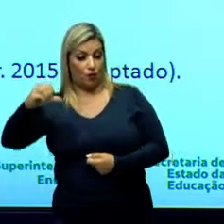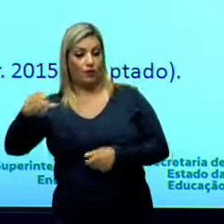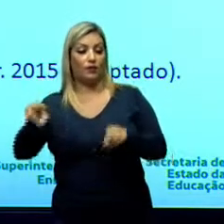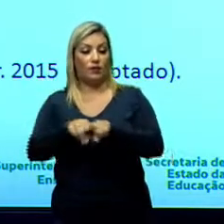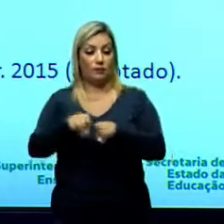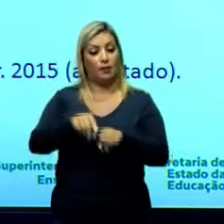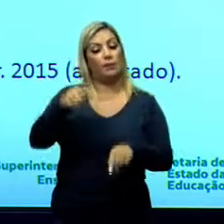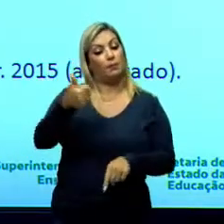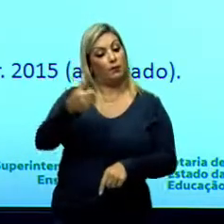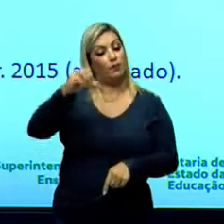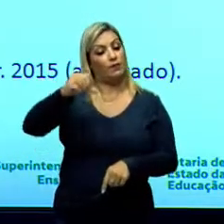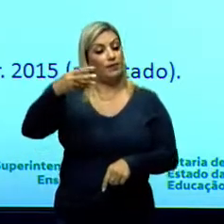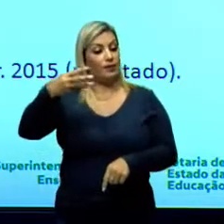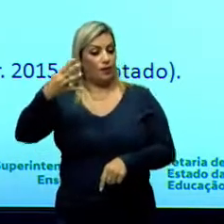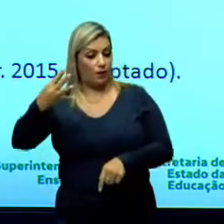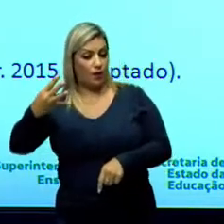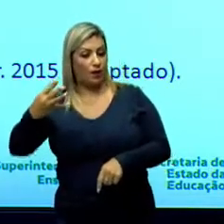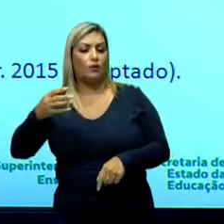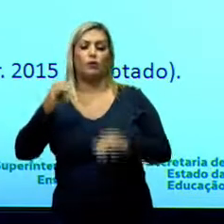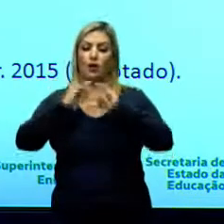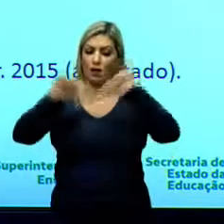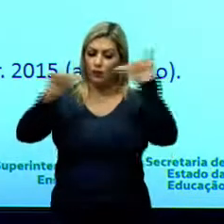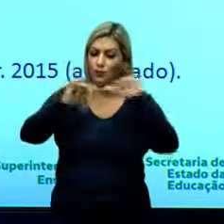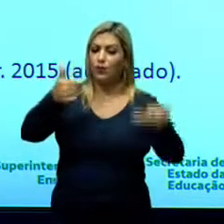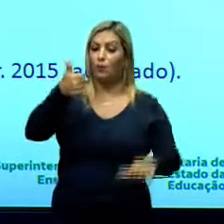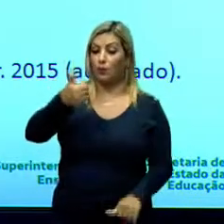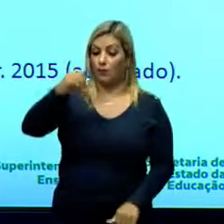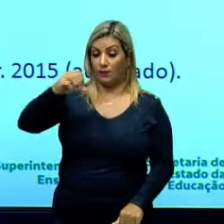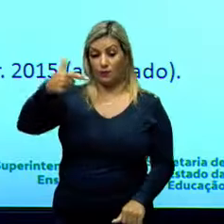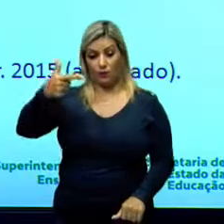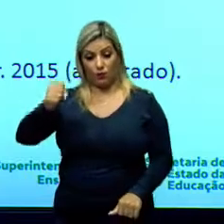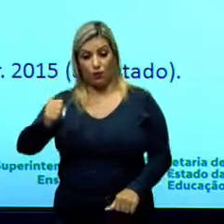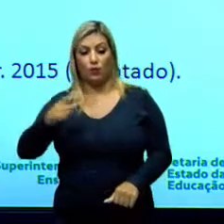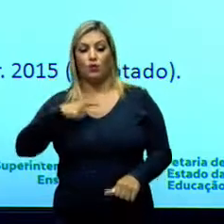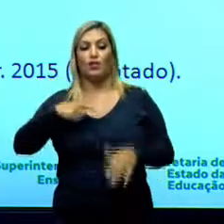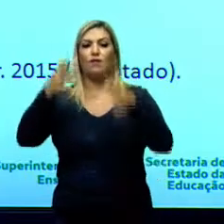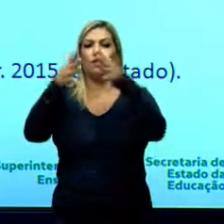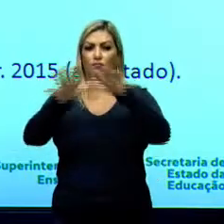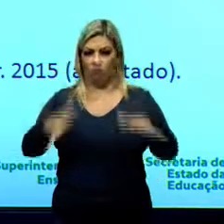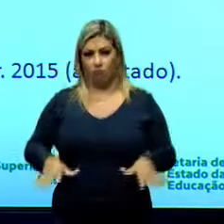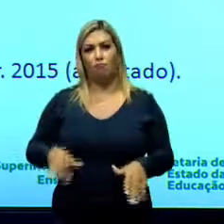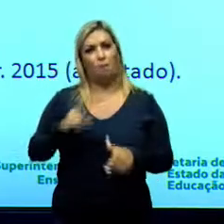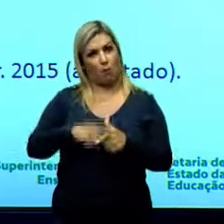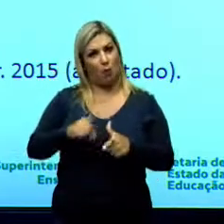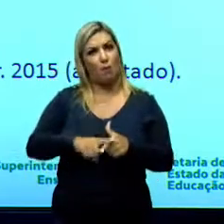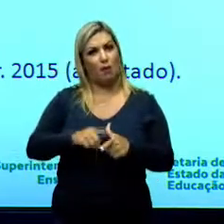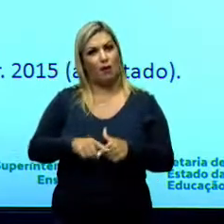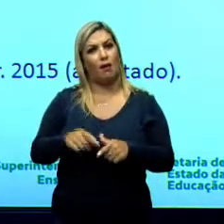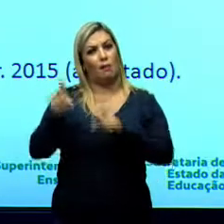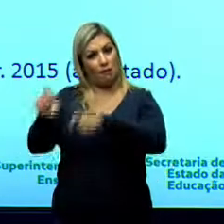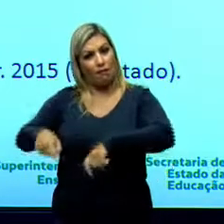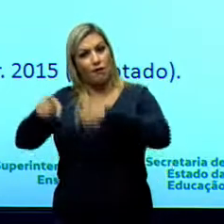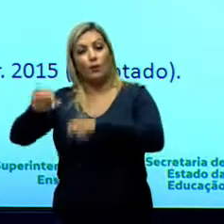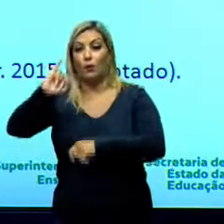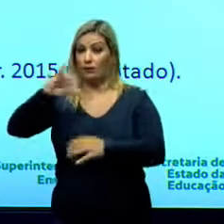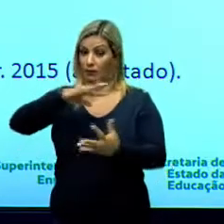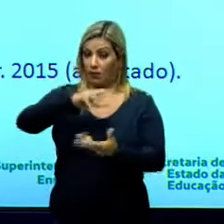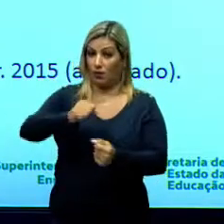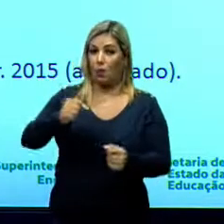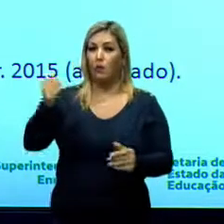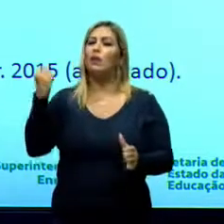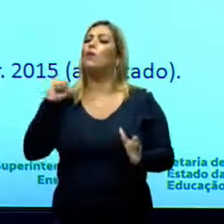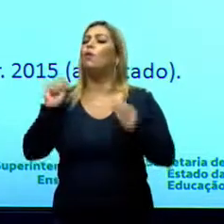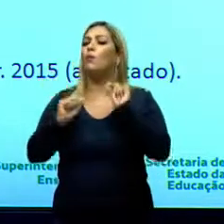se anunciou ainda em 1928 por uma queda generalizada nos preços agrícolas internacionais. Mas o fator mais